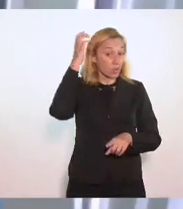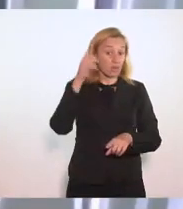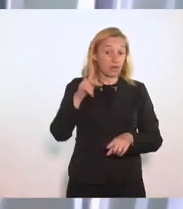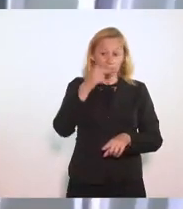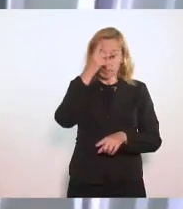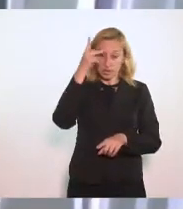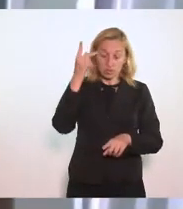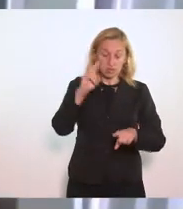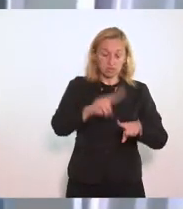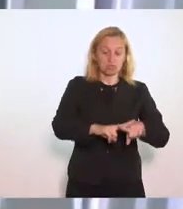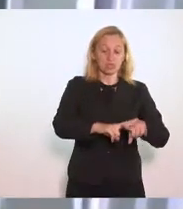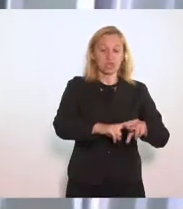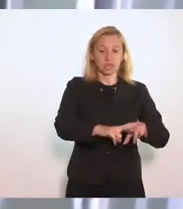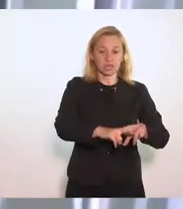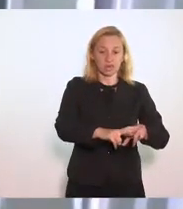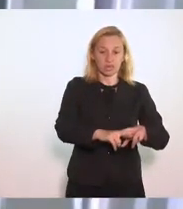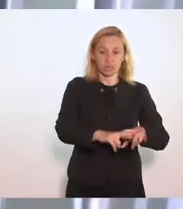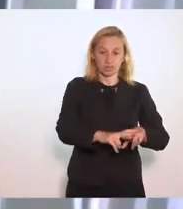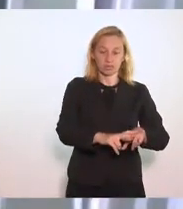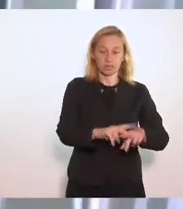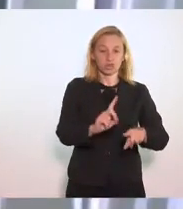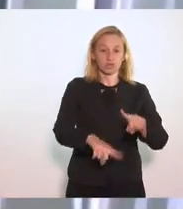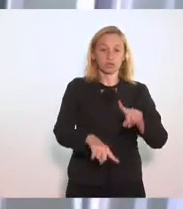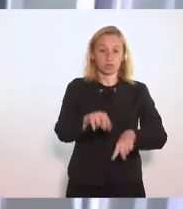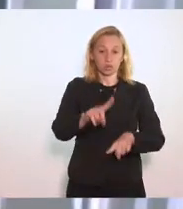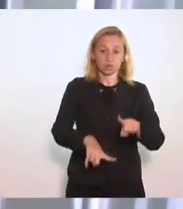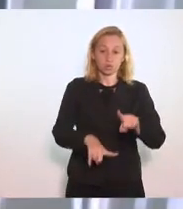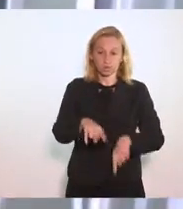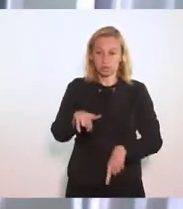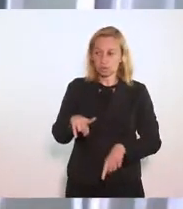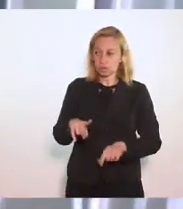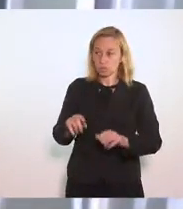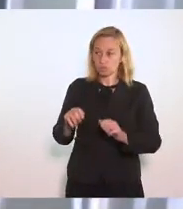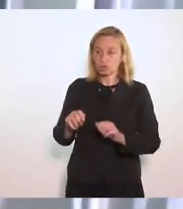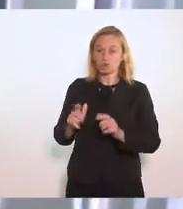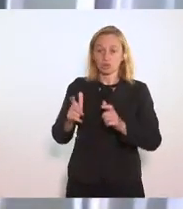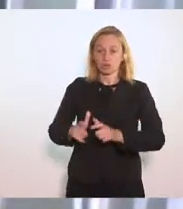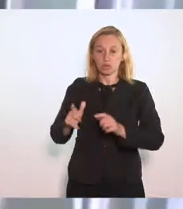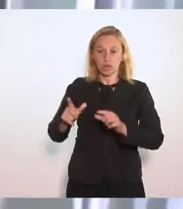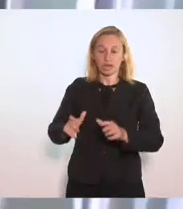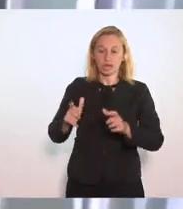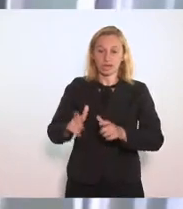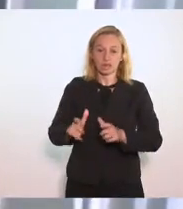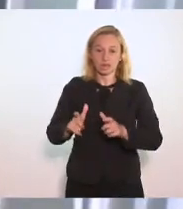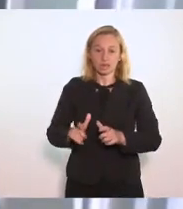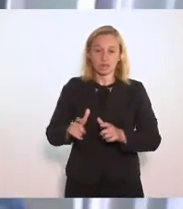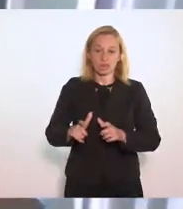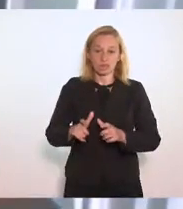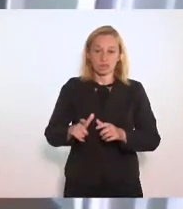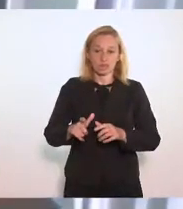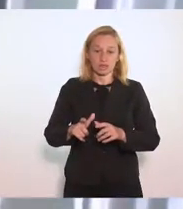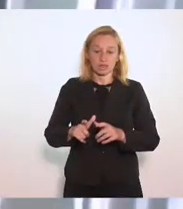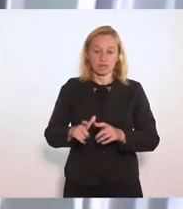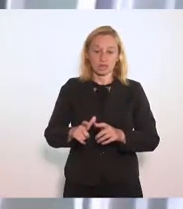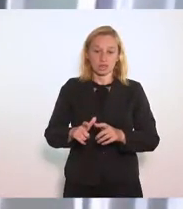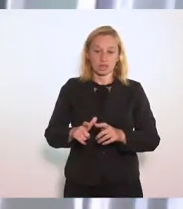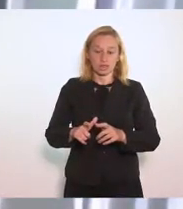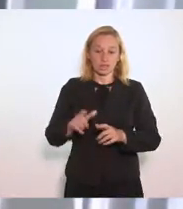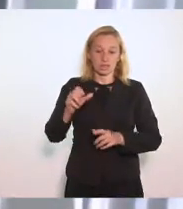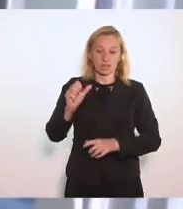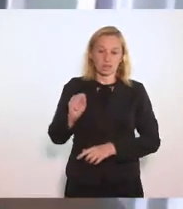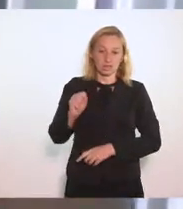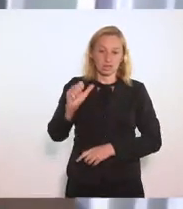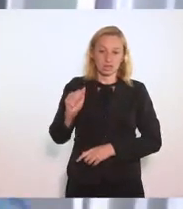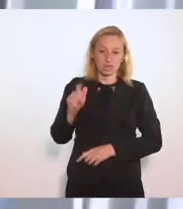Indevidamente Violando e desrespeitando Tempos sagrados Por isso Esse projeto É muito importante O projeto É muito importante Porque